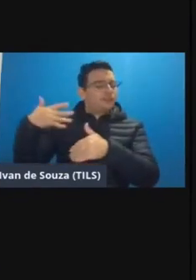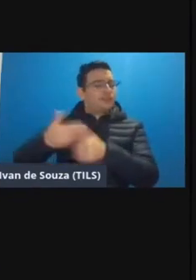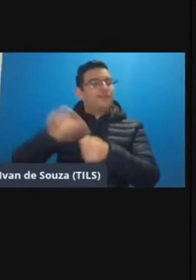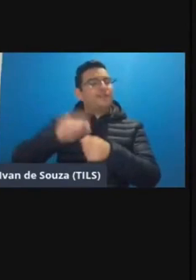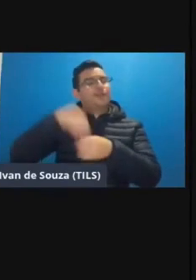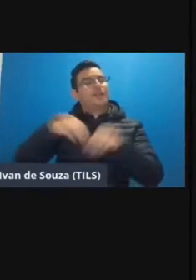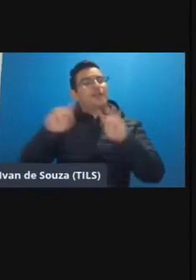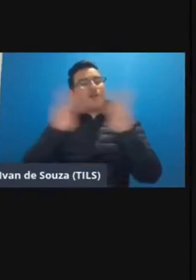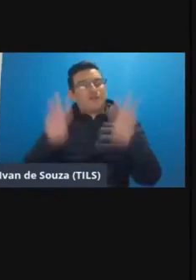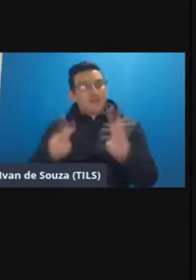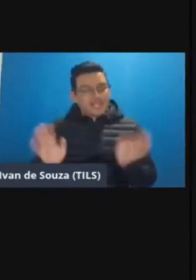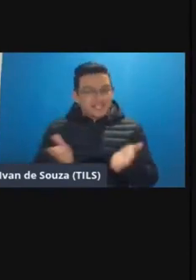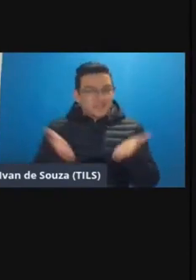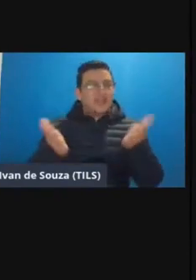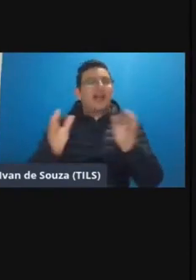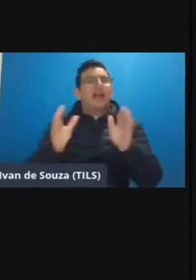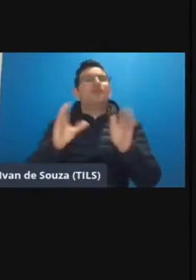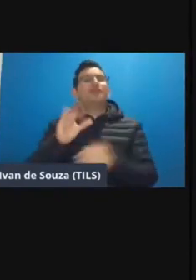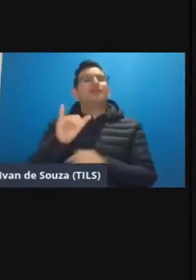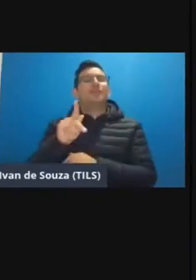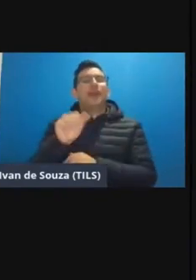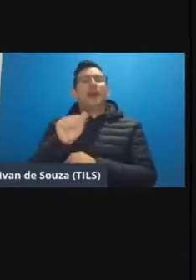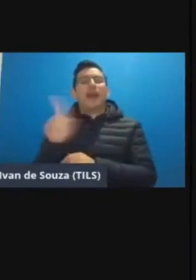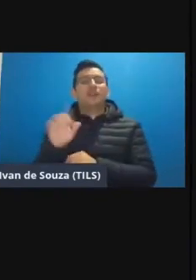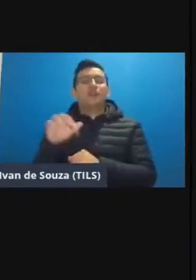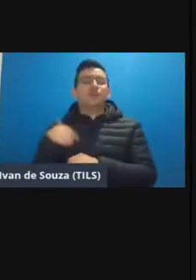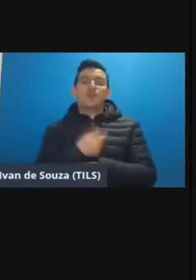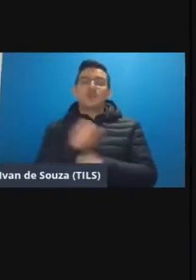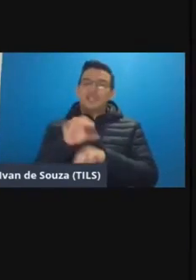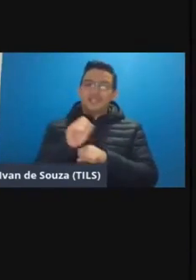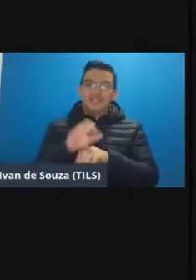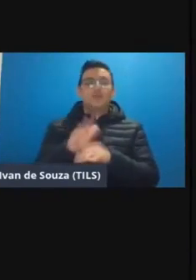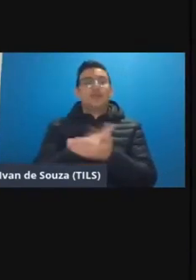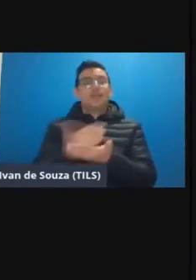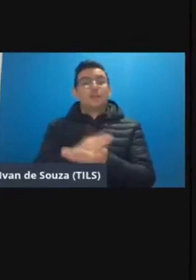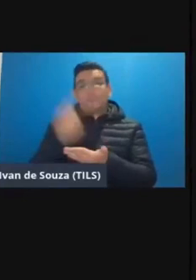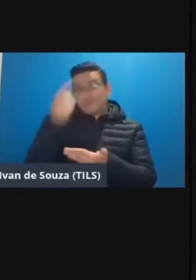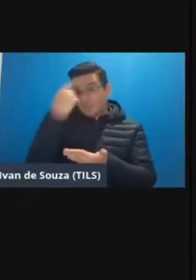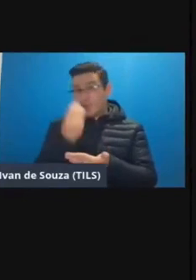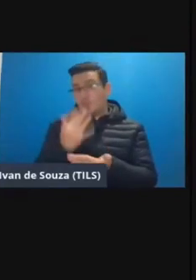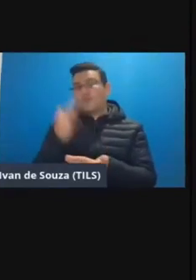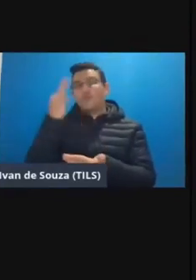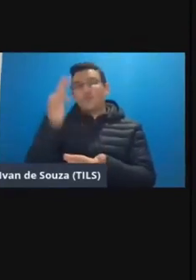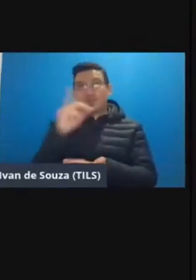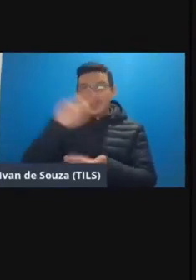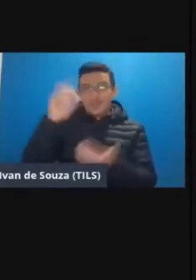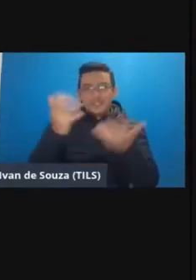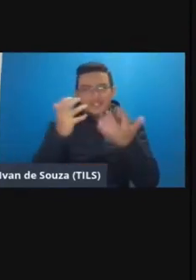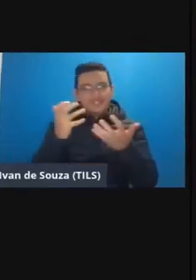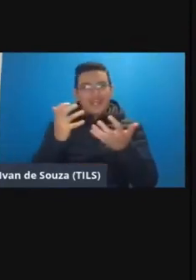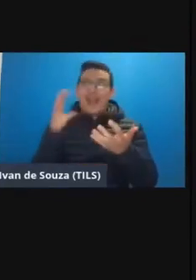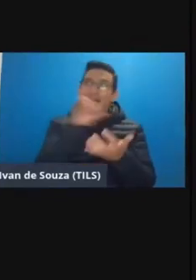né muito estimulado pela CPAD sobre o nosso ensino híbrido pensando como é que vai ser no futuro se Deus quiser não tão